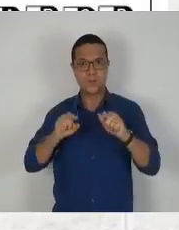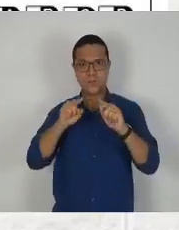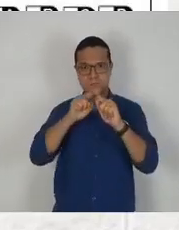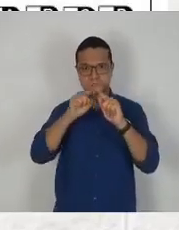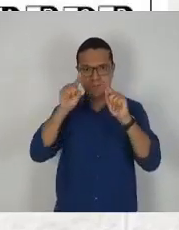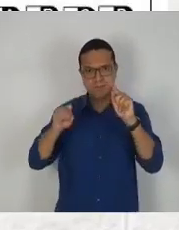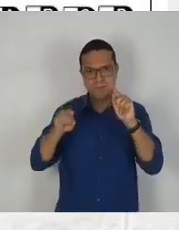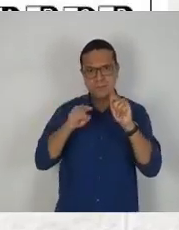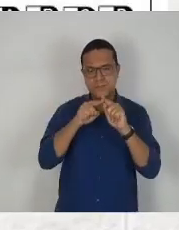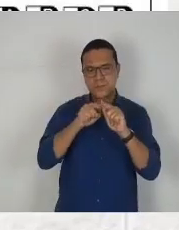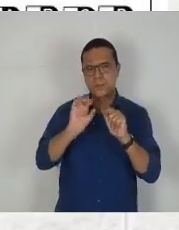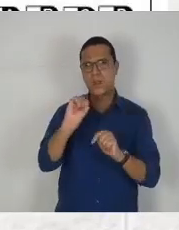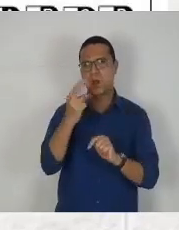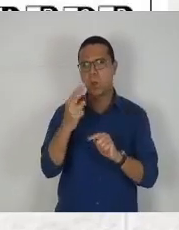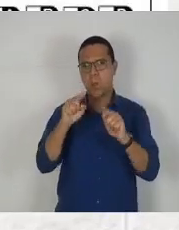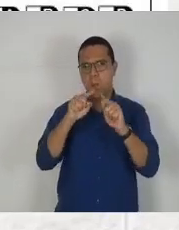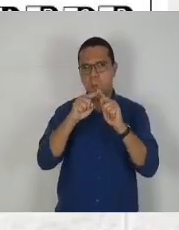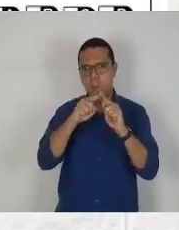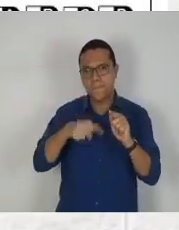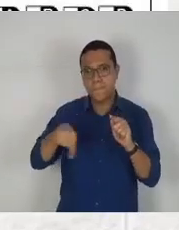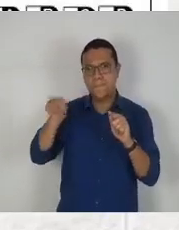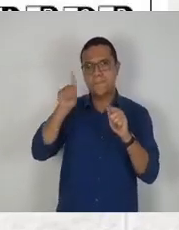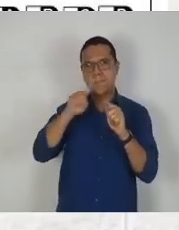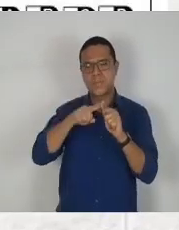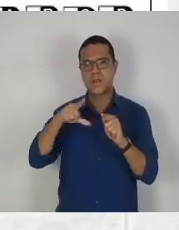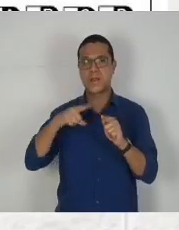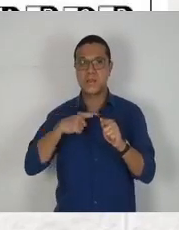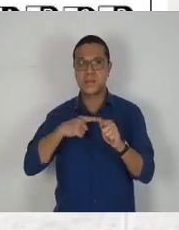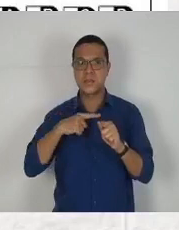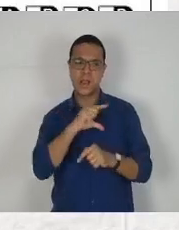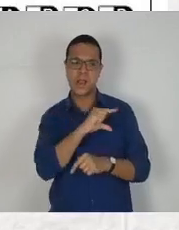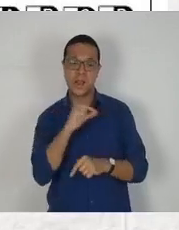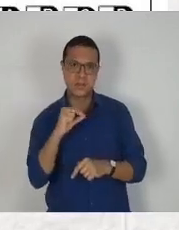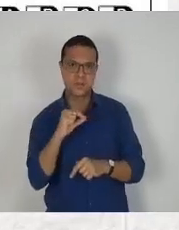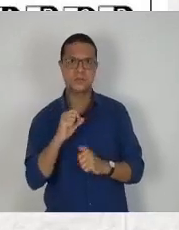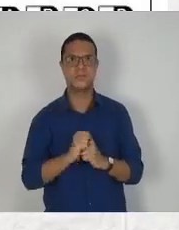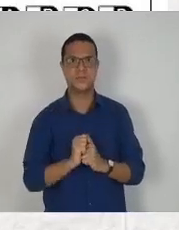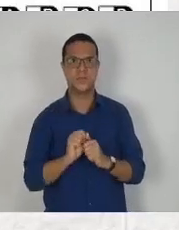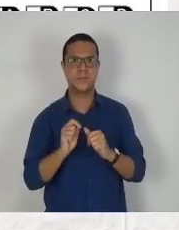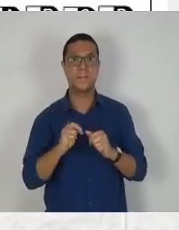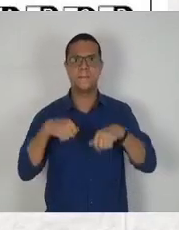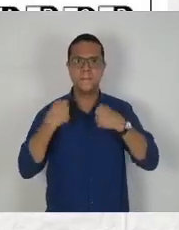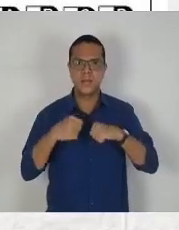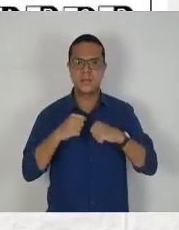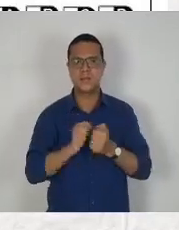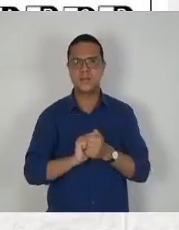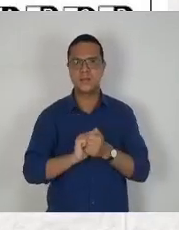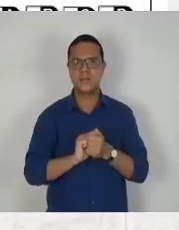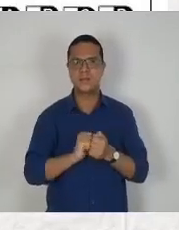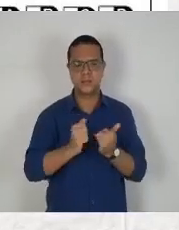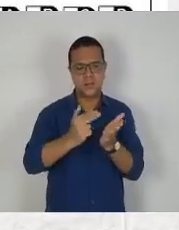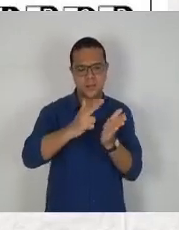círculo que estiver ali com as alternativas. Ele tem que ser preenchido completamente.